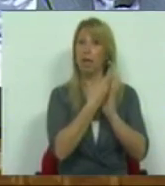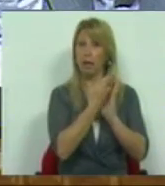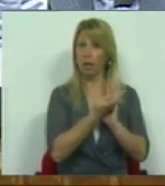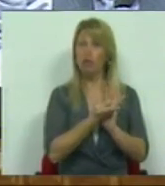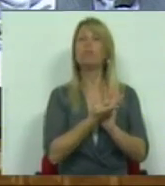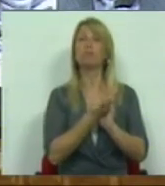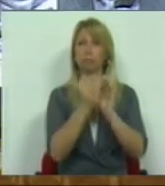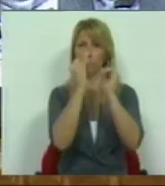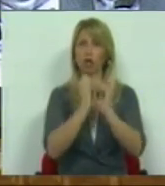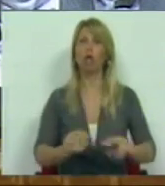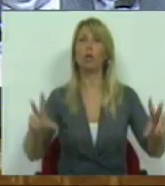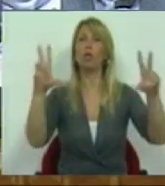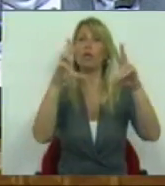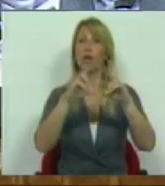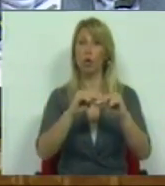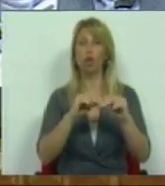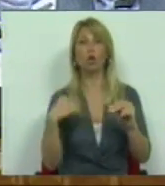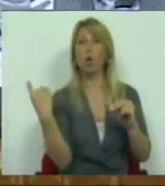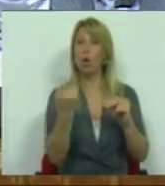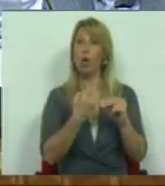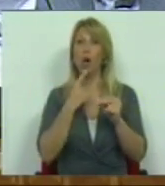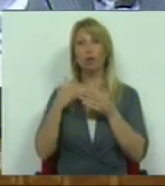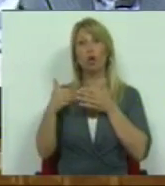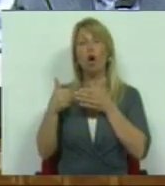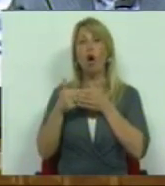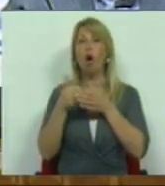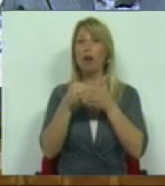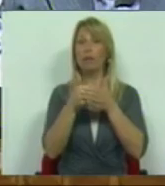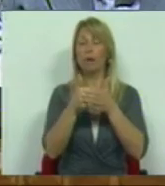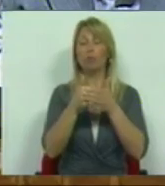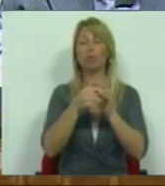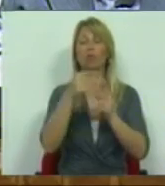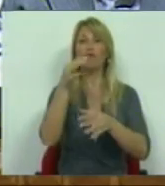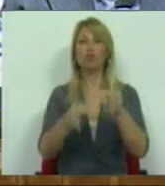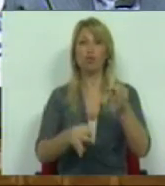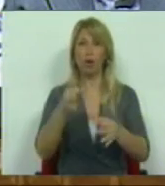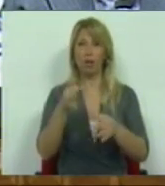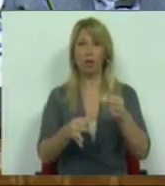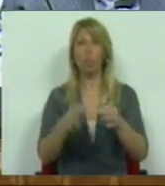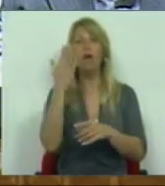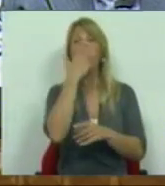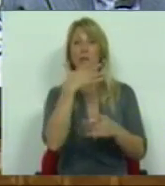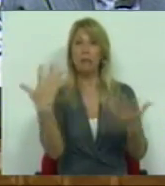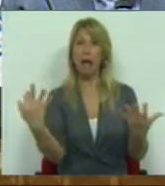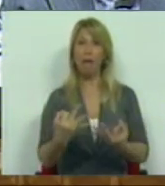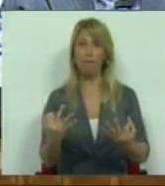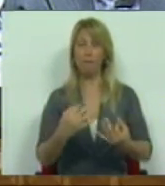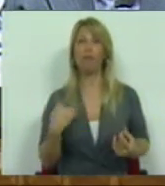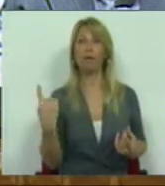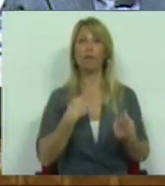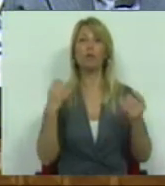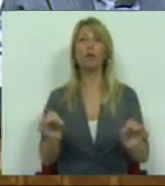inovadoras no nosso ordenamento jurídico. E se é facto que clarificamos